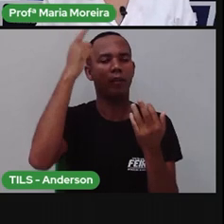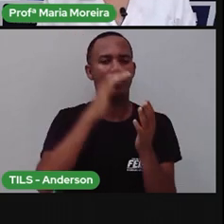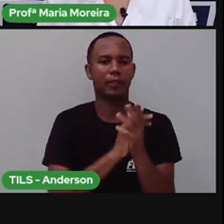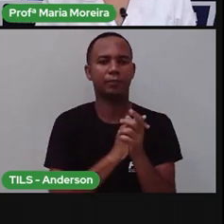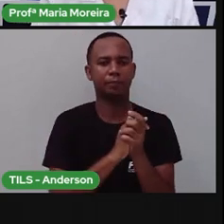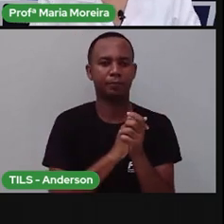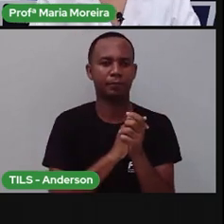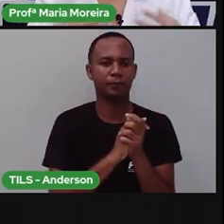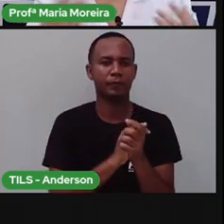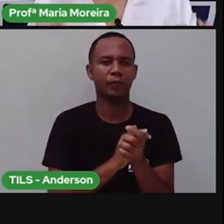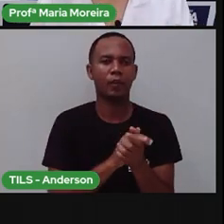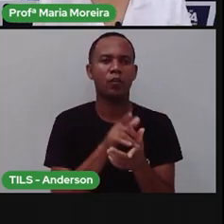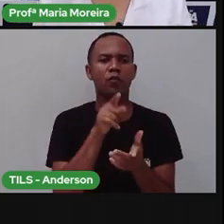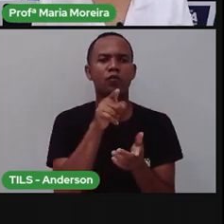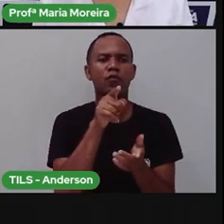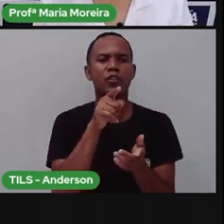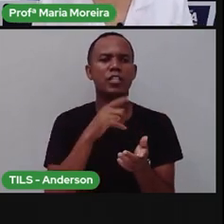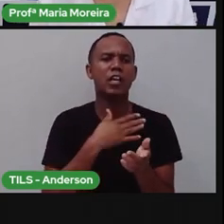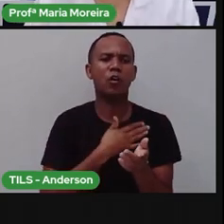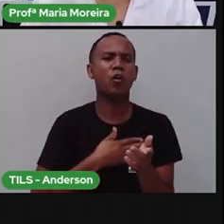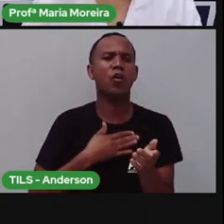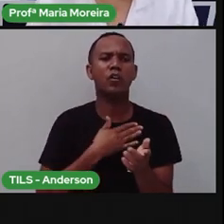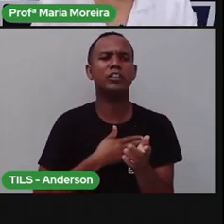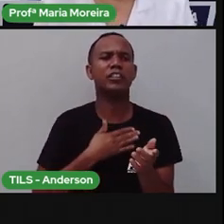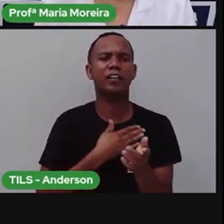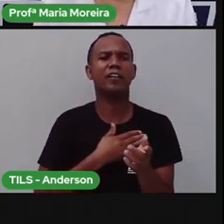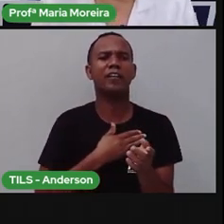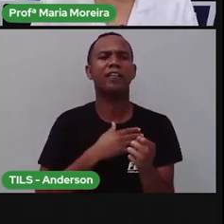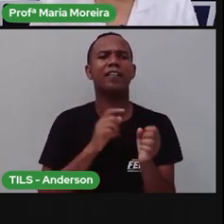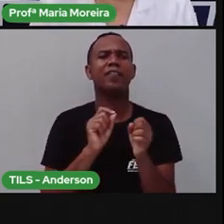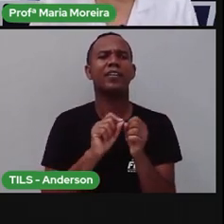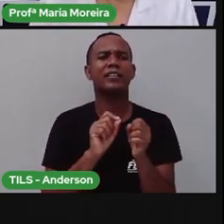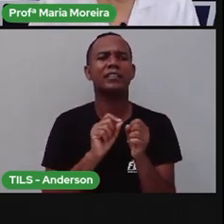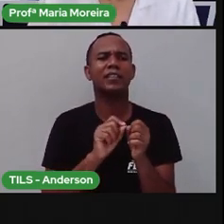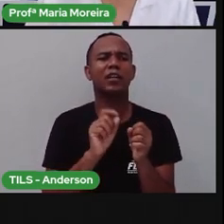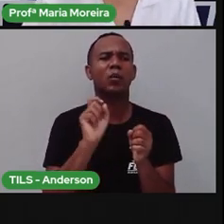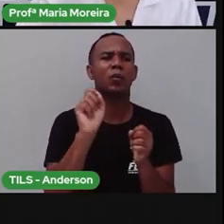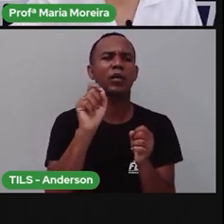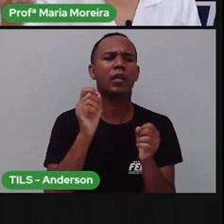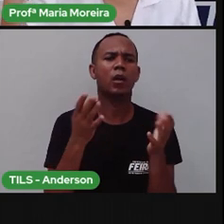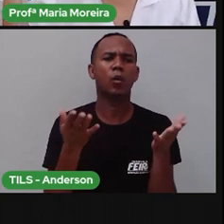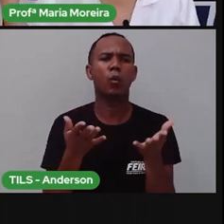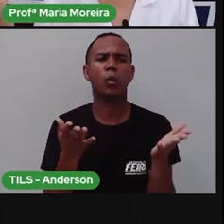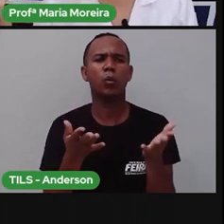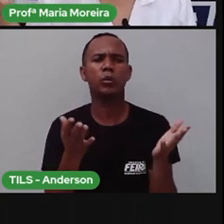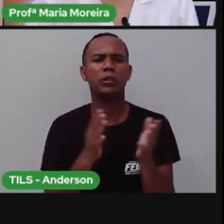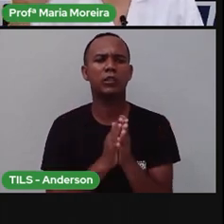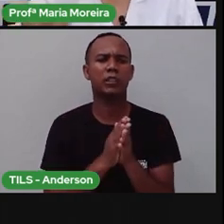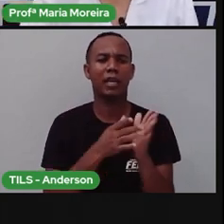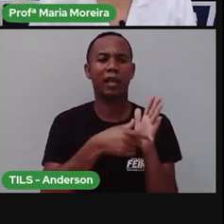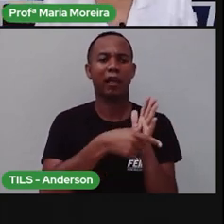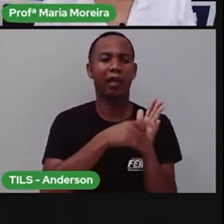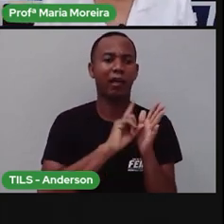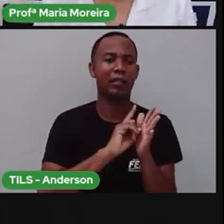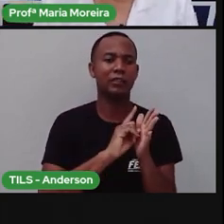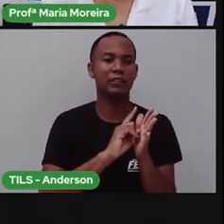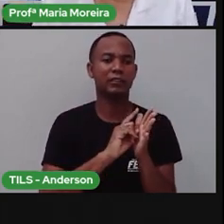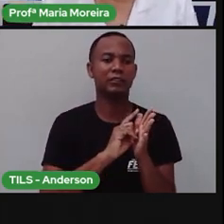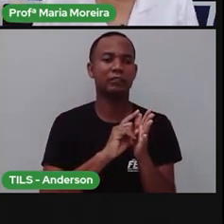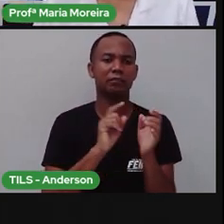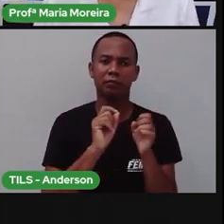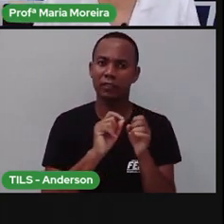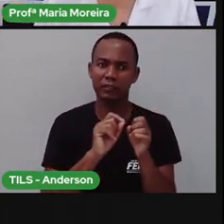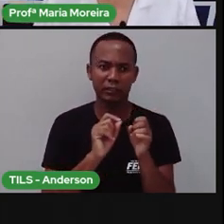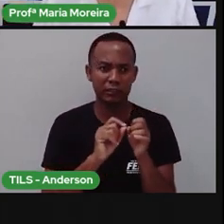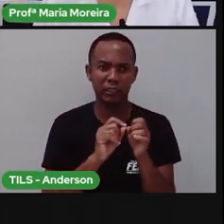Bom, o que vocês gostavam de fazer? O que é vocês gostam de fazer até hoje? O que era o vocês faziam antes e que hoje já não podem mais fazer